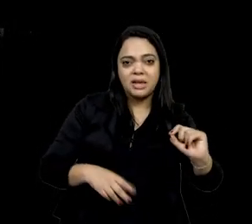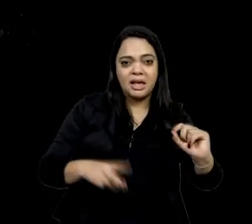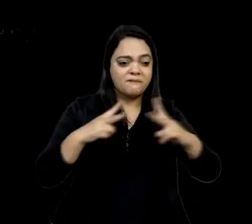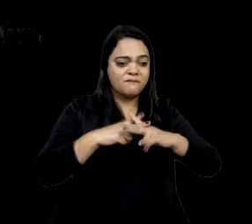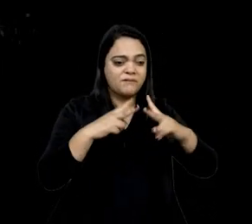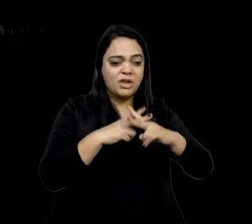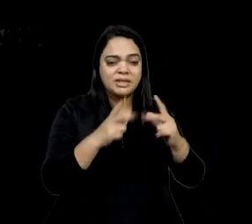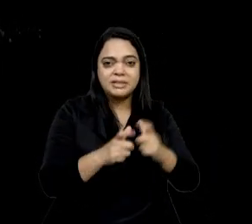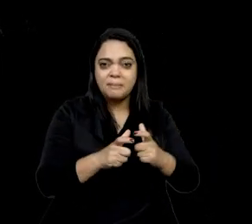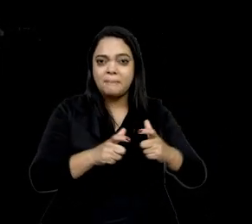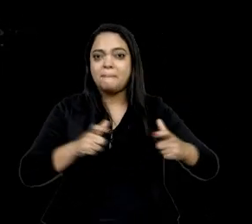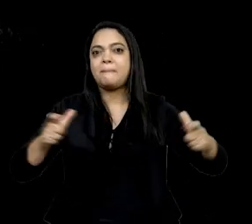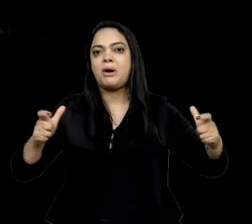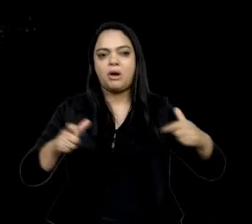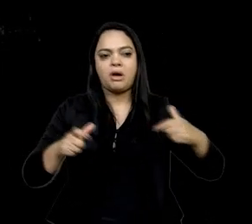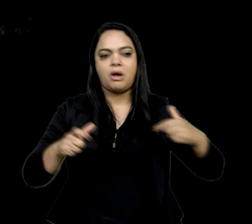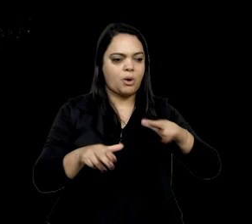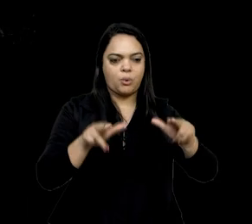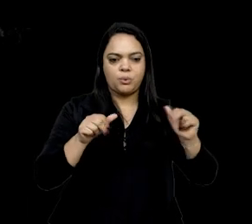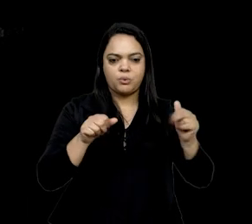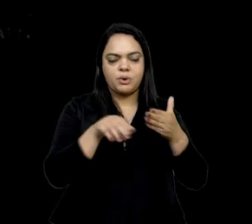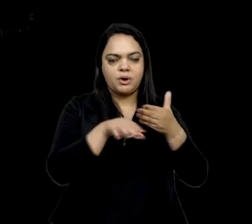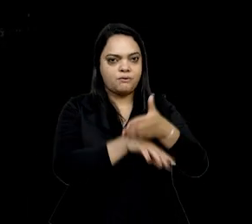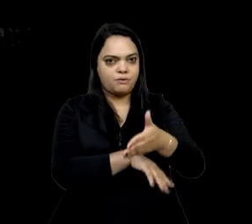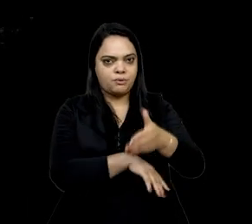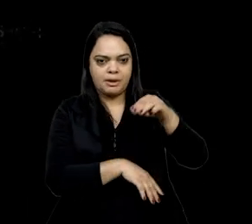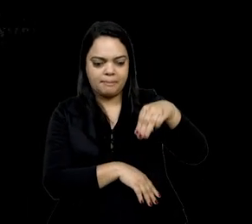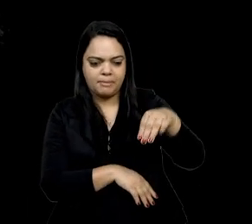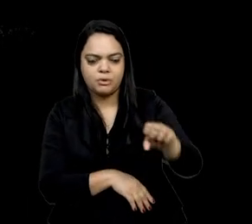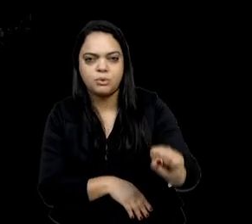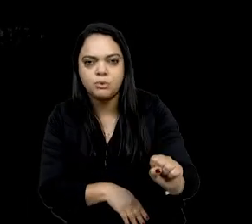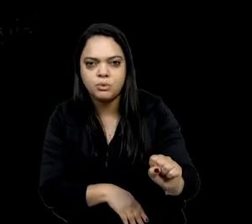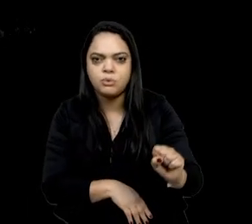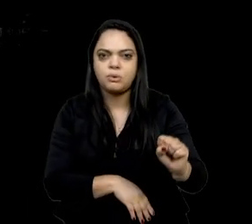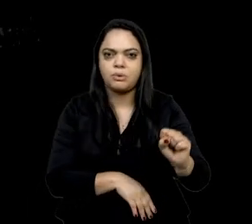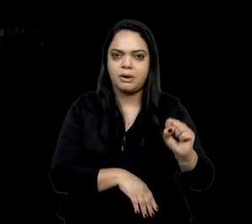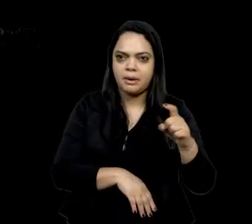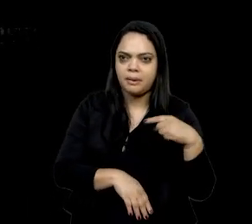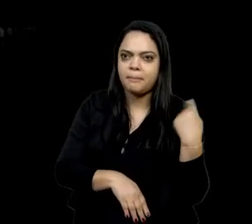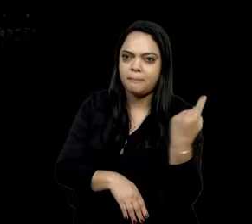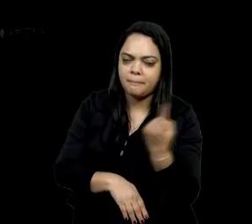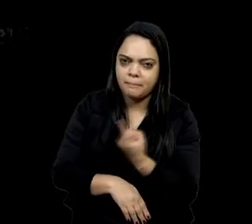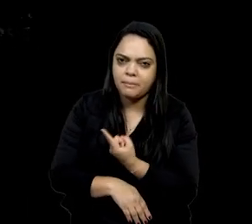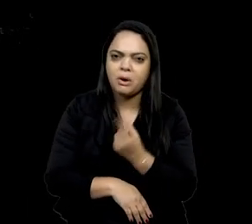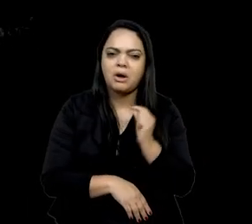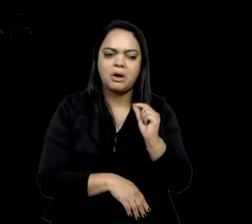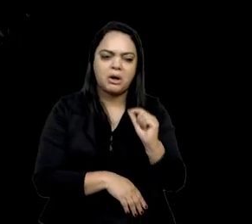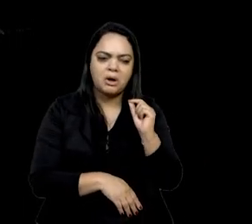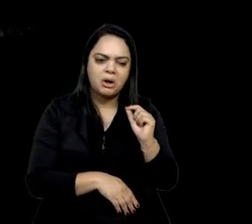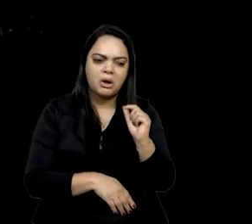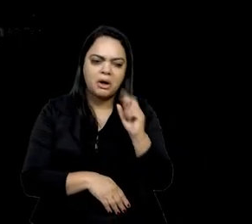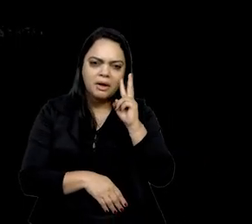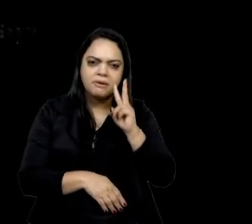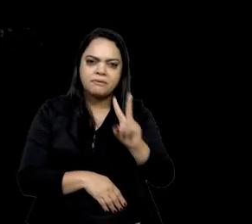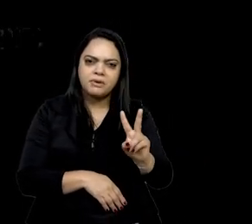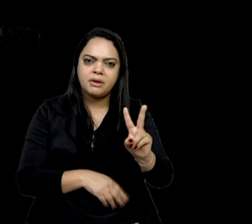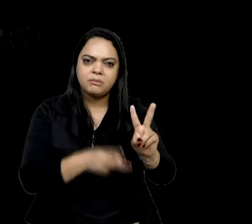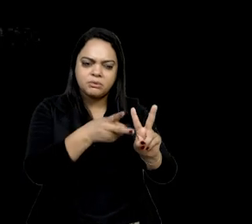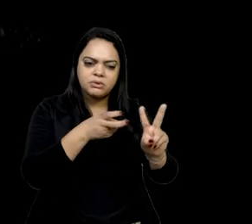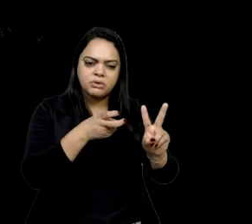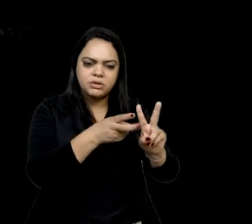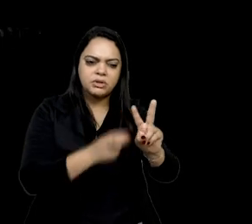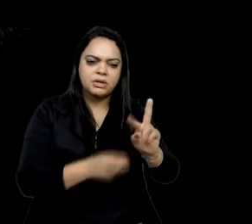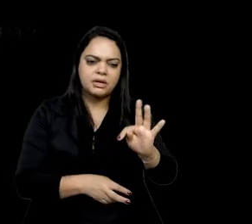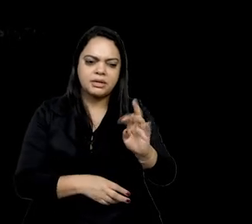Eu nunca fui para o Mato Grosso do Sul, mas o relato que a gente tem sobre todos os granitos terena é de extrema violência, né?